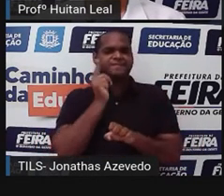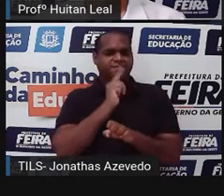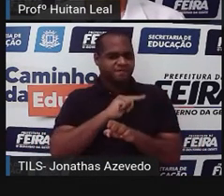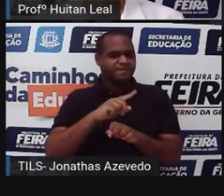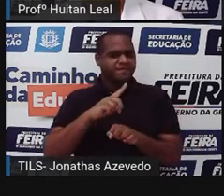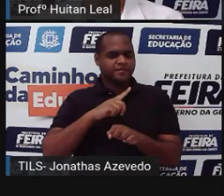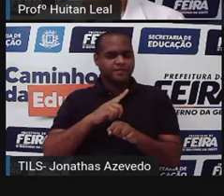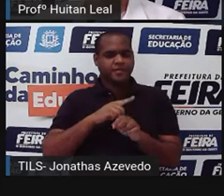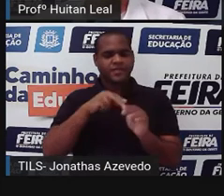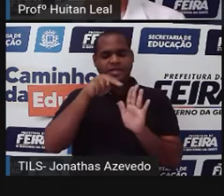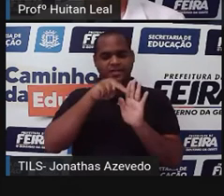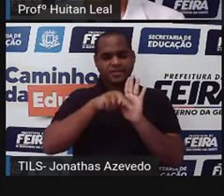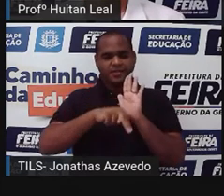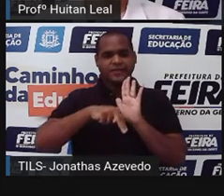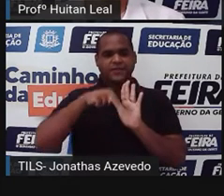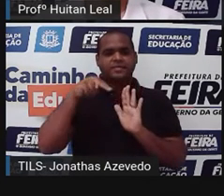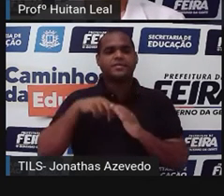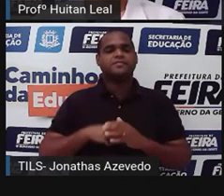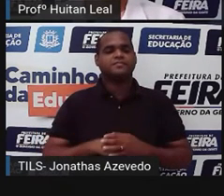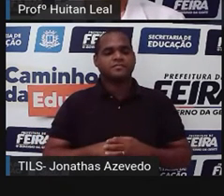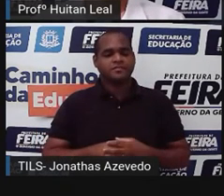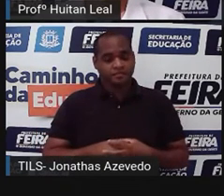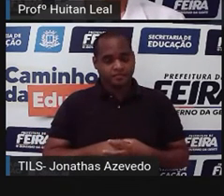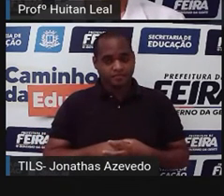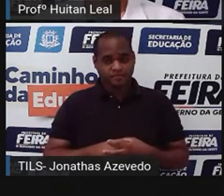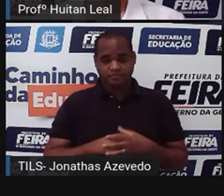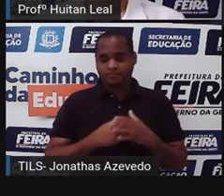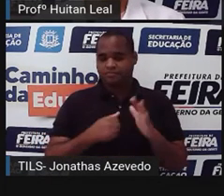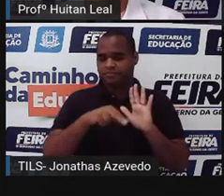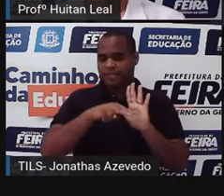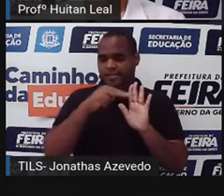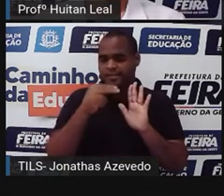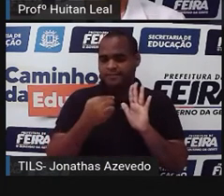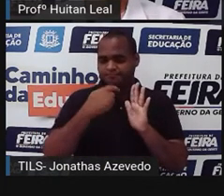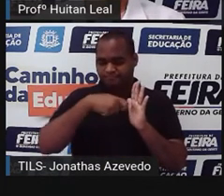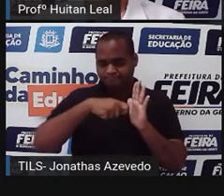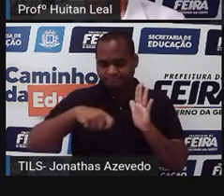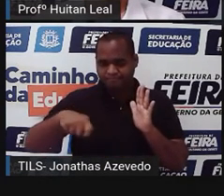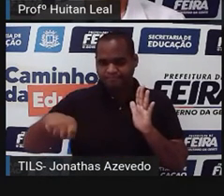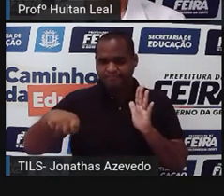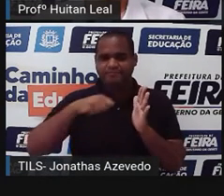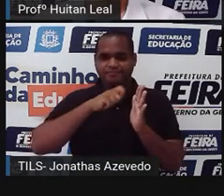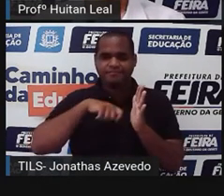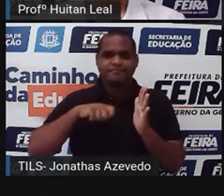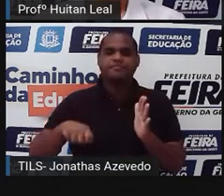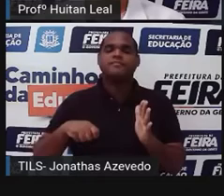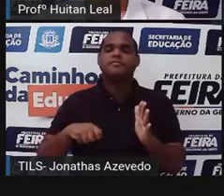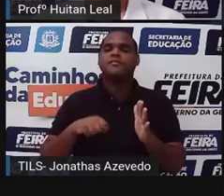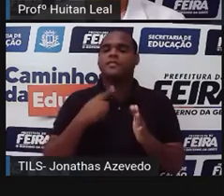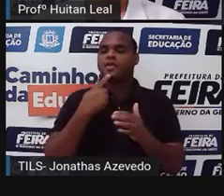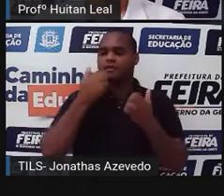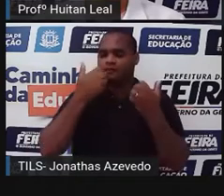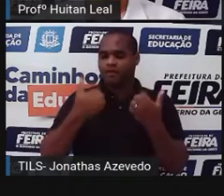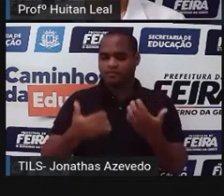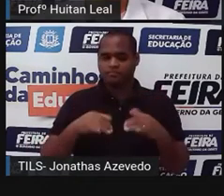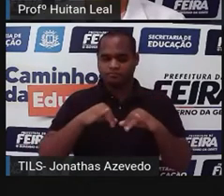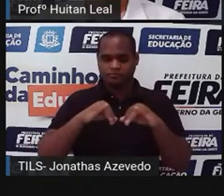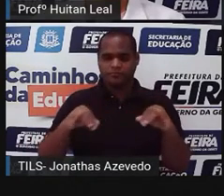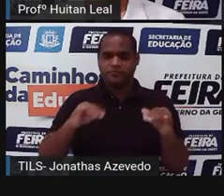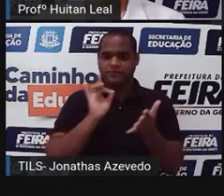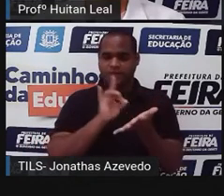narrativas, então, uma forma narrativa, a notícia geralmente ela narra fatos.